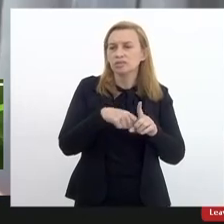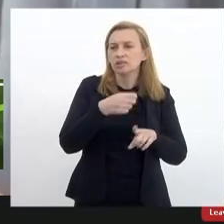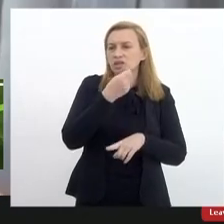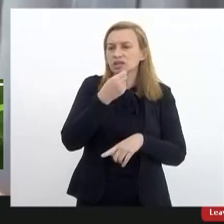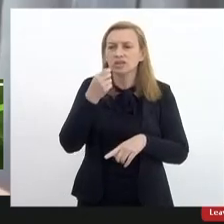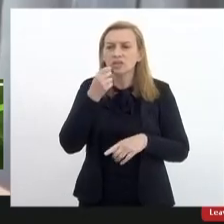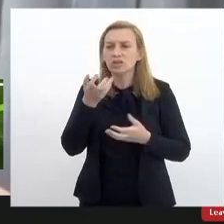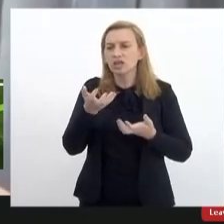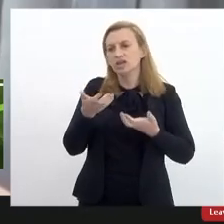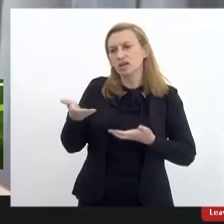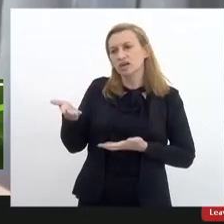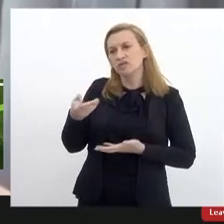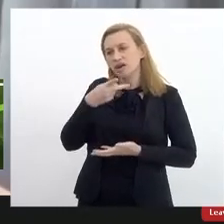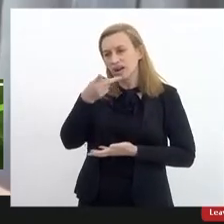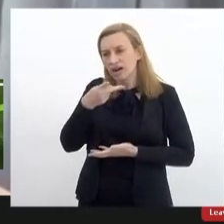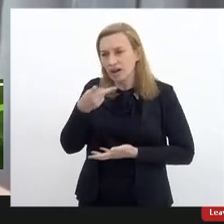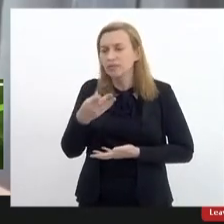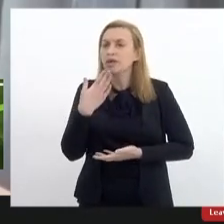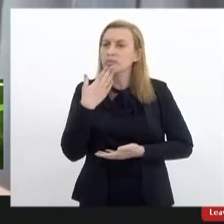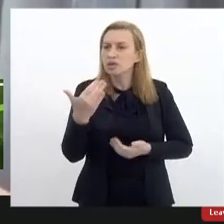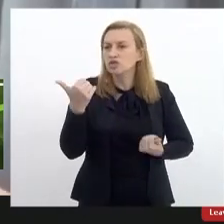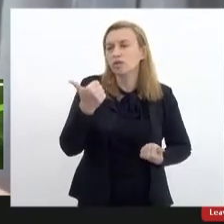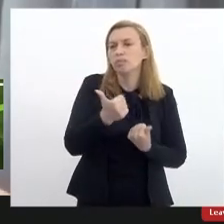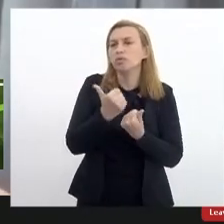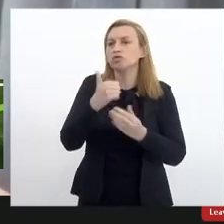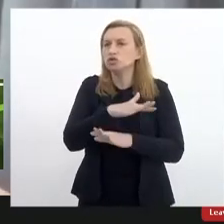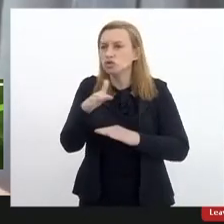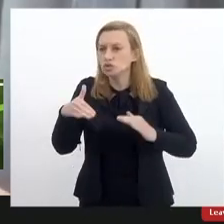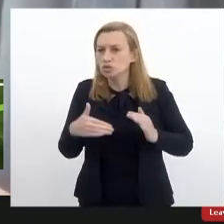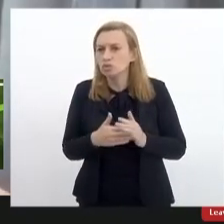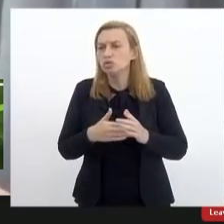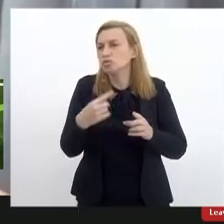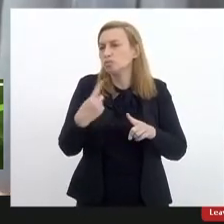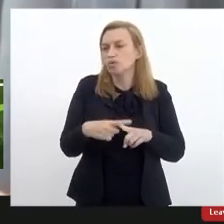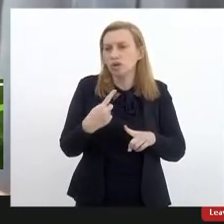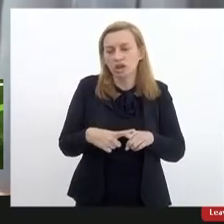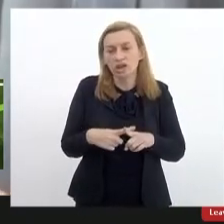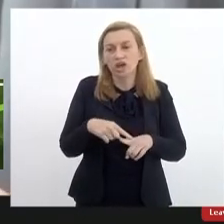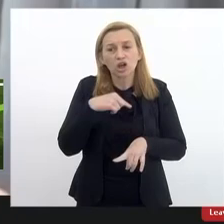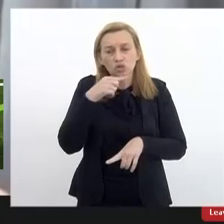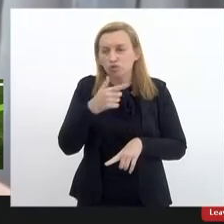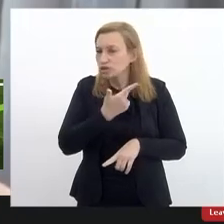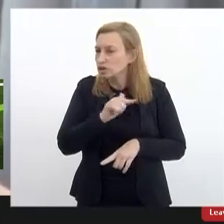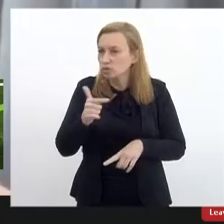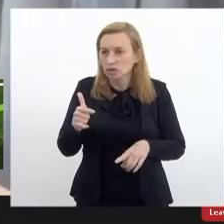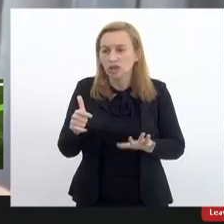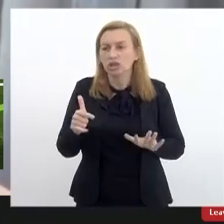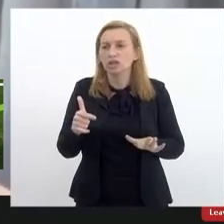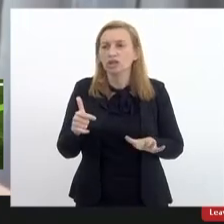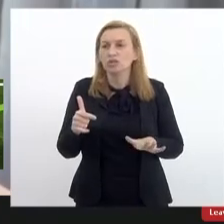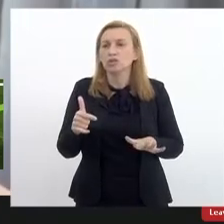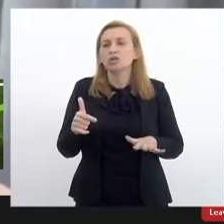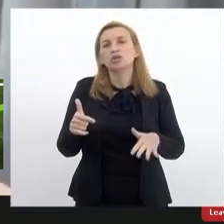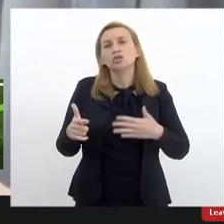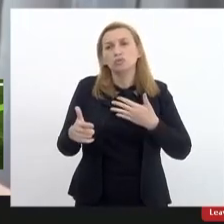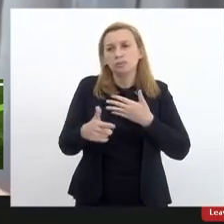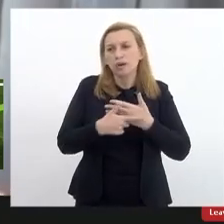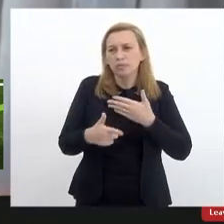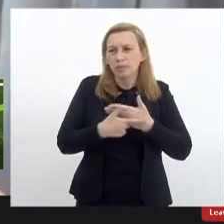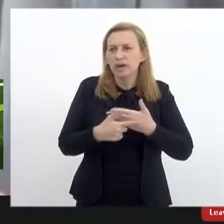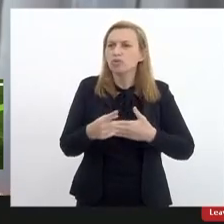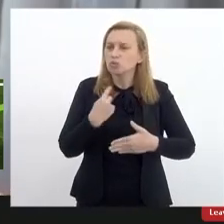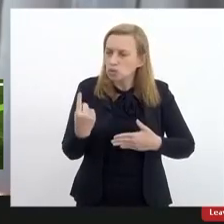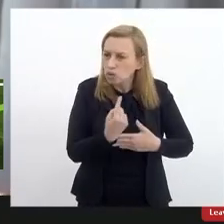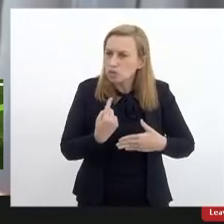compartilhar e pedir aí o apoio de todos porque não há menor dúvida que o papel o